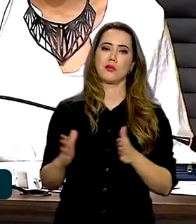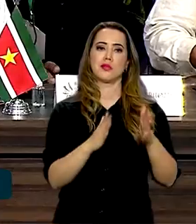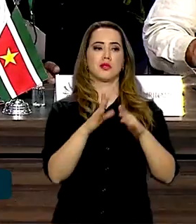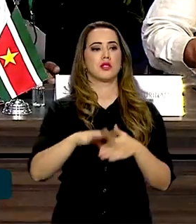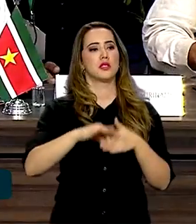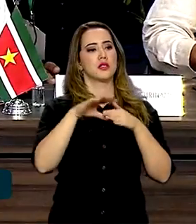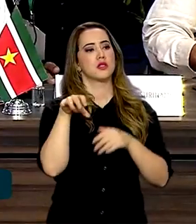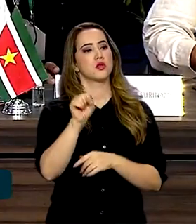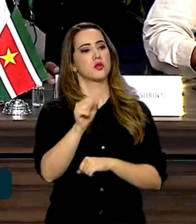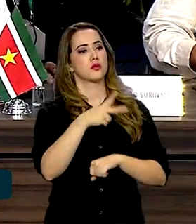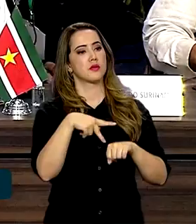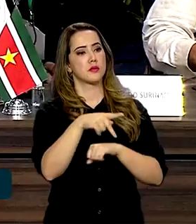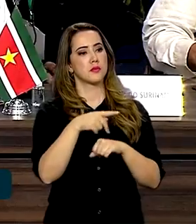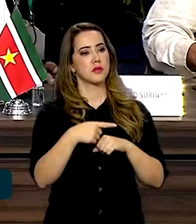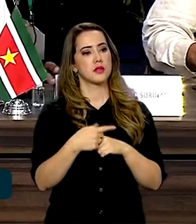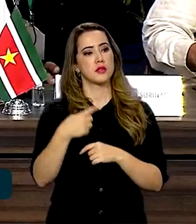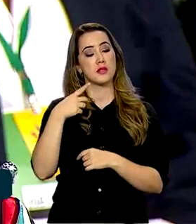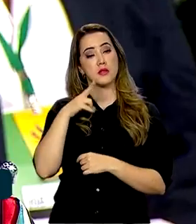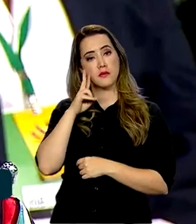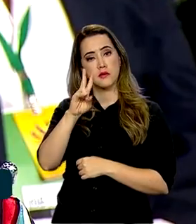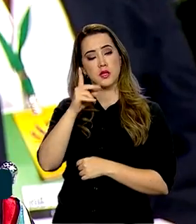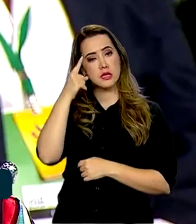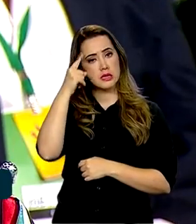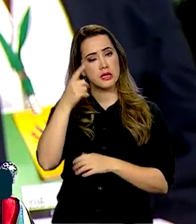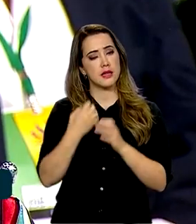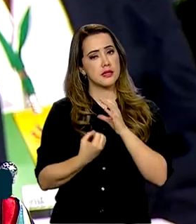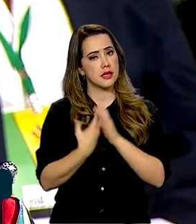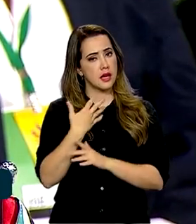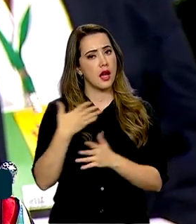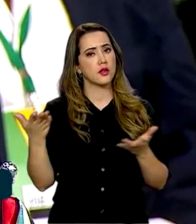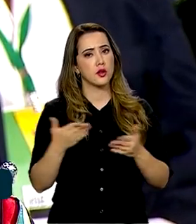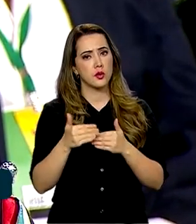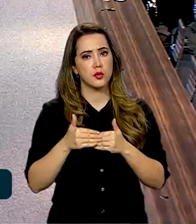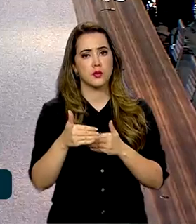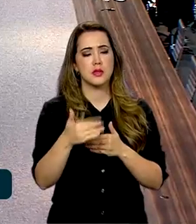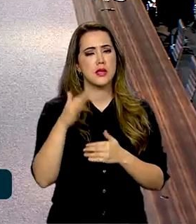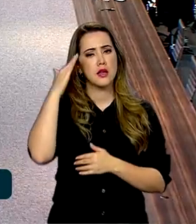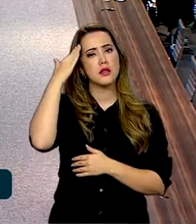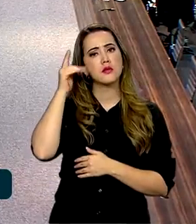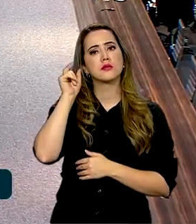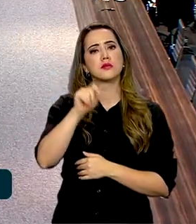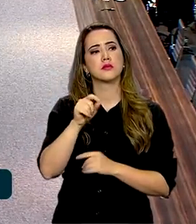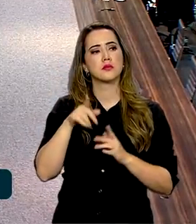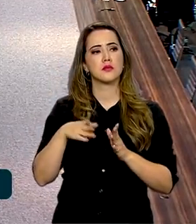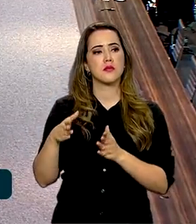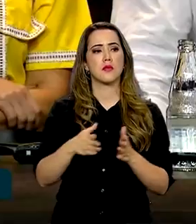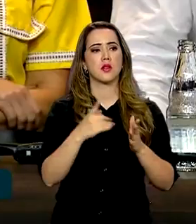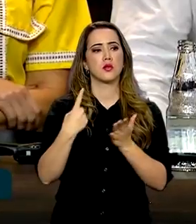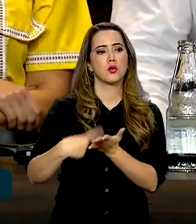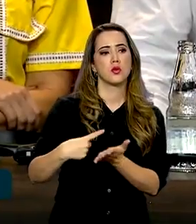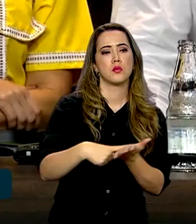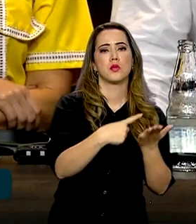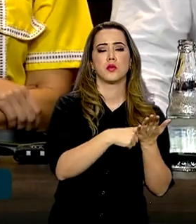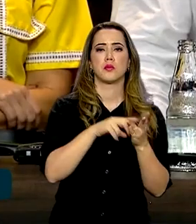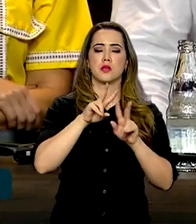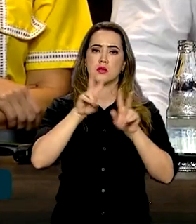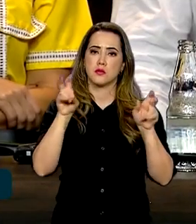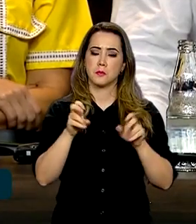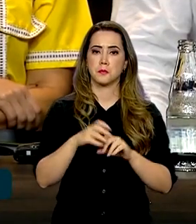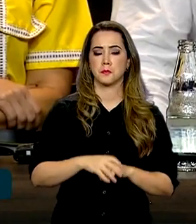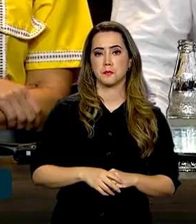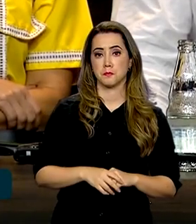amazônicos ouviram as ideias que surgiram e, a partir dali, era hora de se entenderem em torno de pontos comuns. A Amazônia